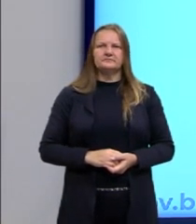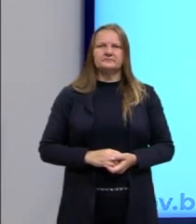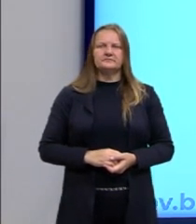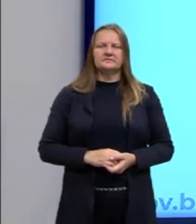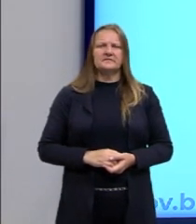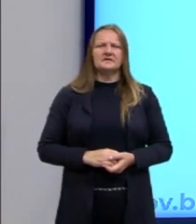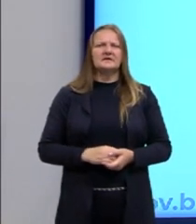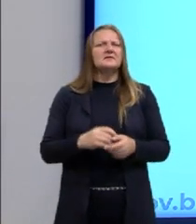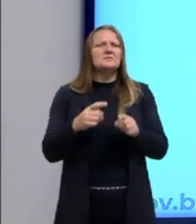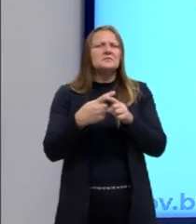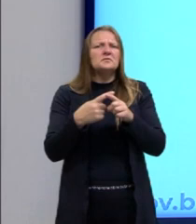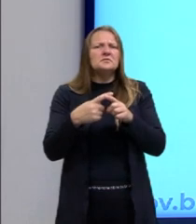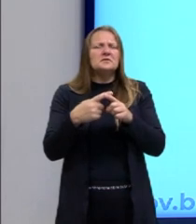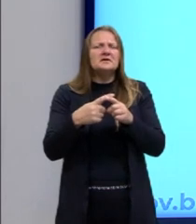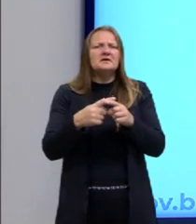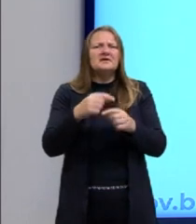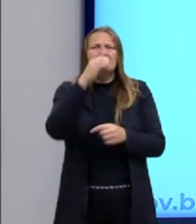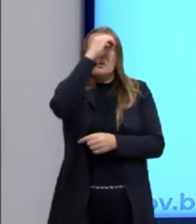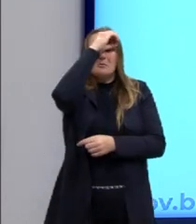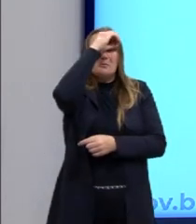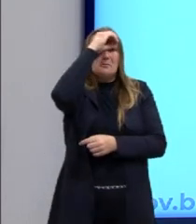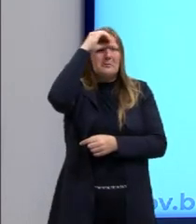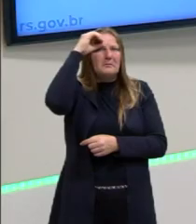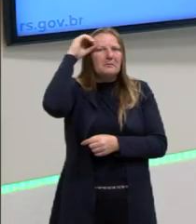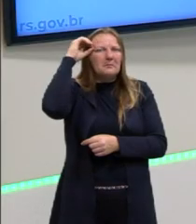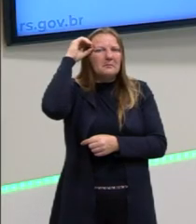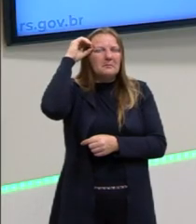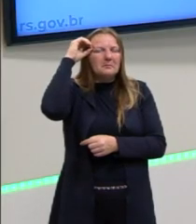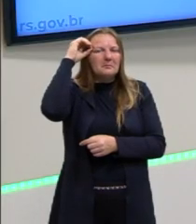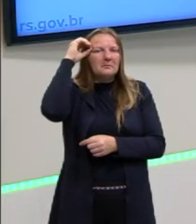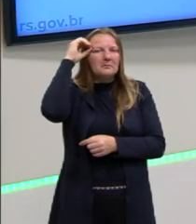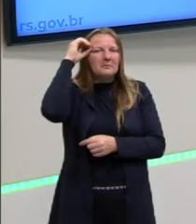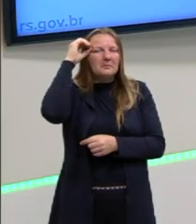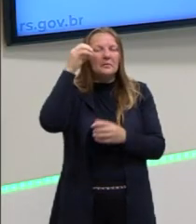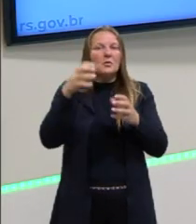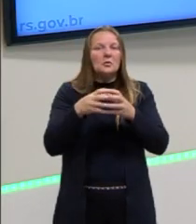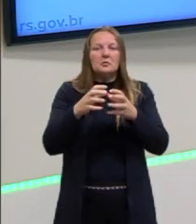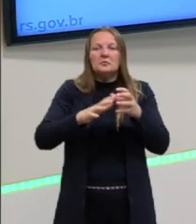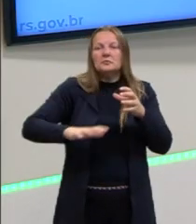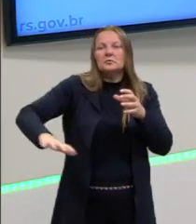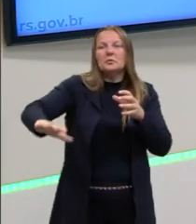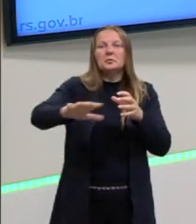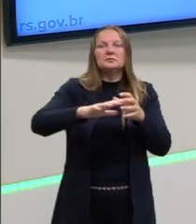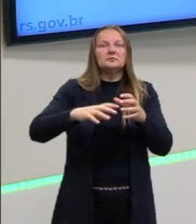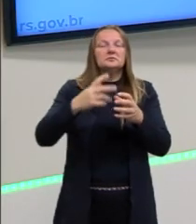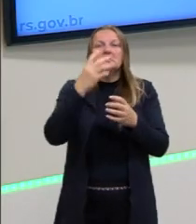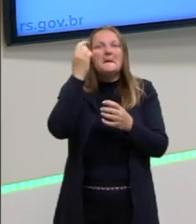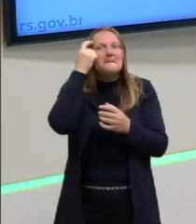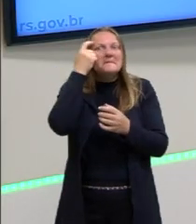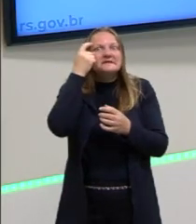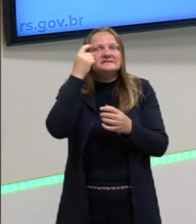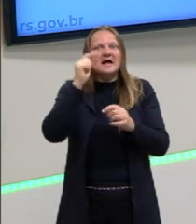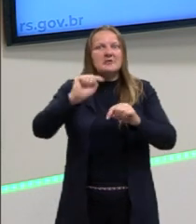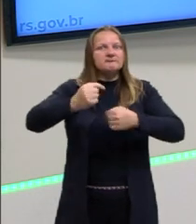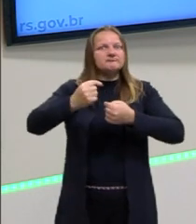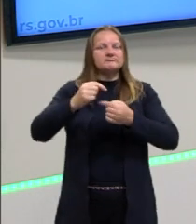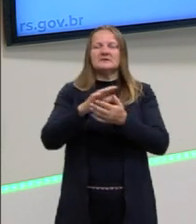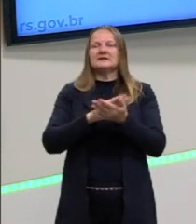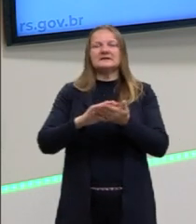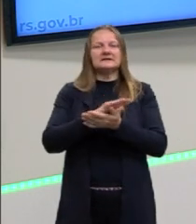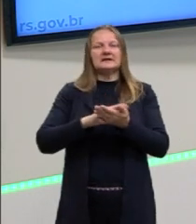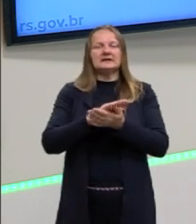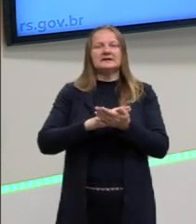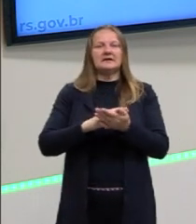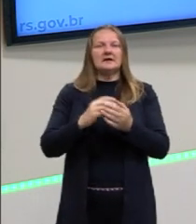desigualdades, alienação das massas, e aí massa, por isso, a diferença entre cultura popular e cultura